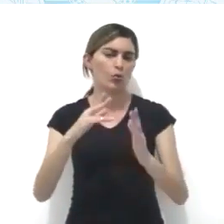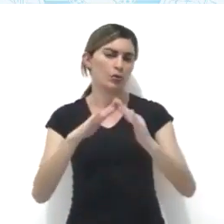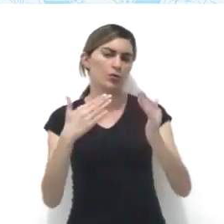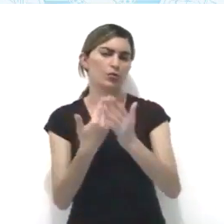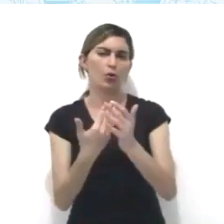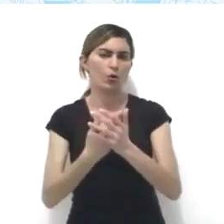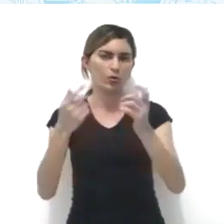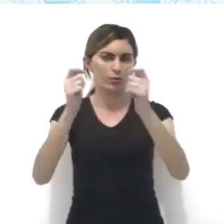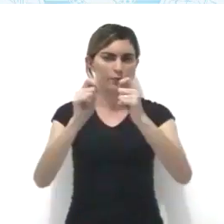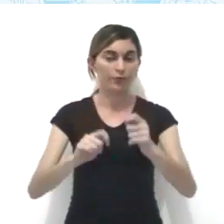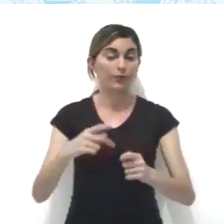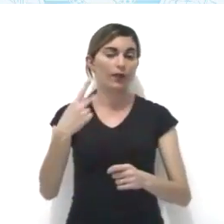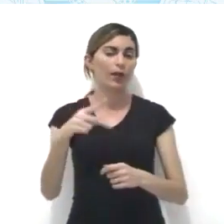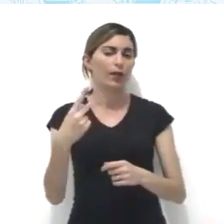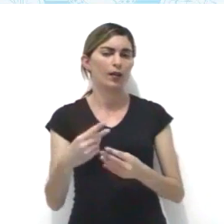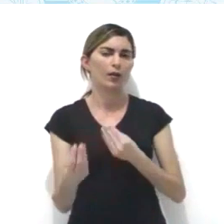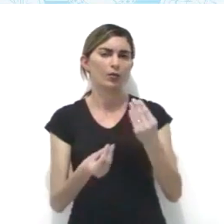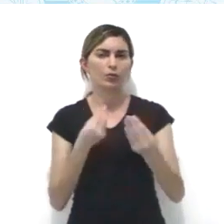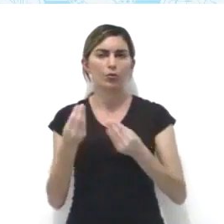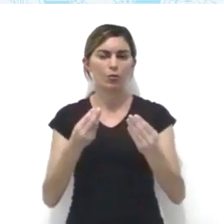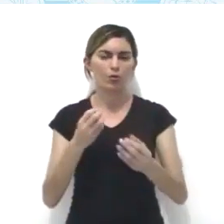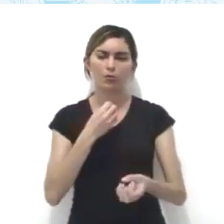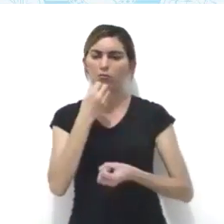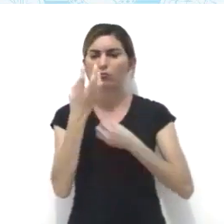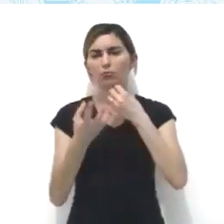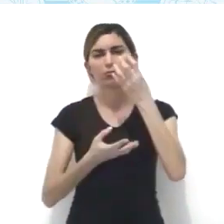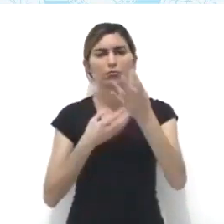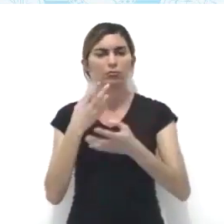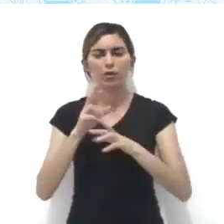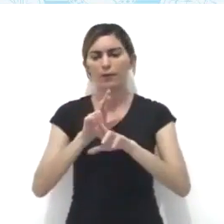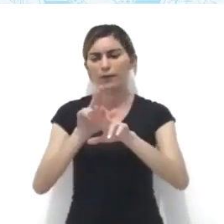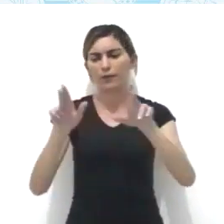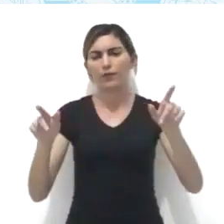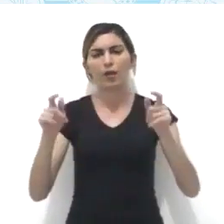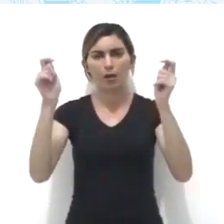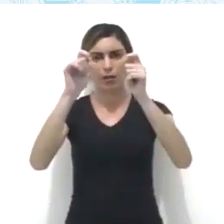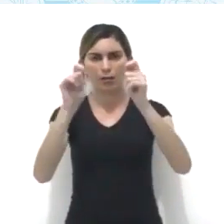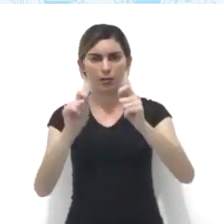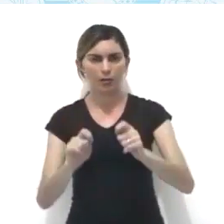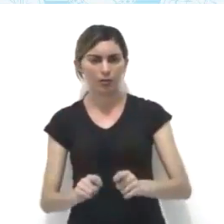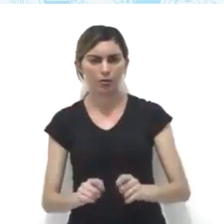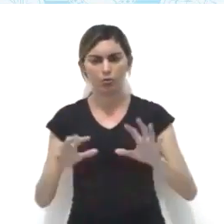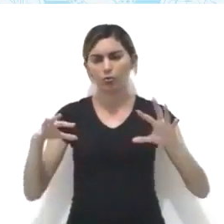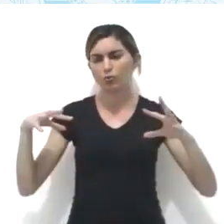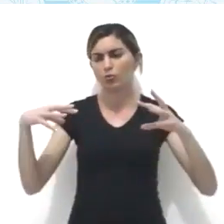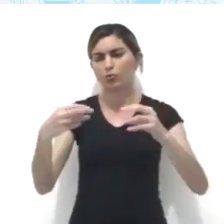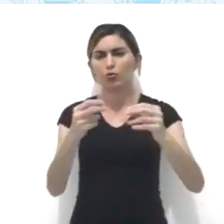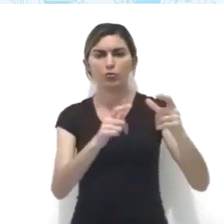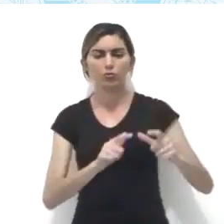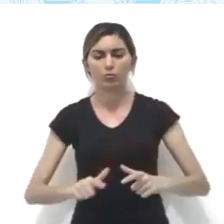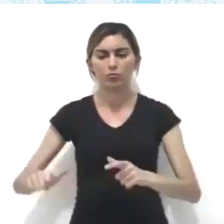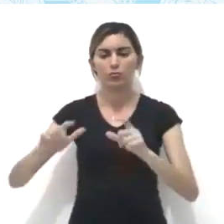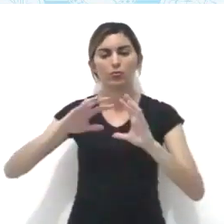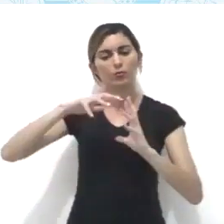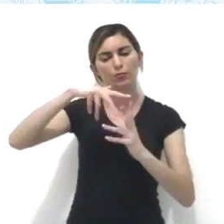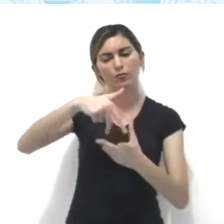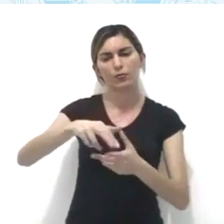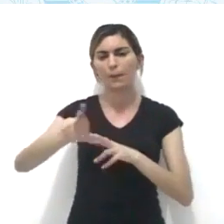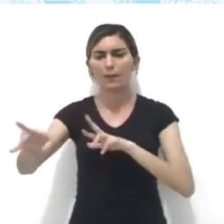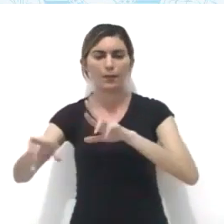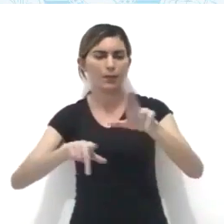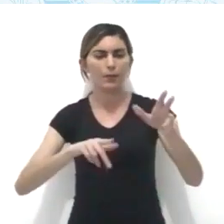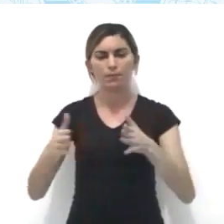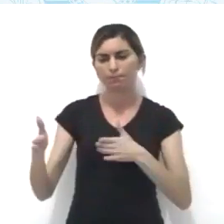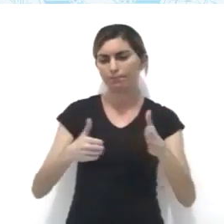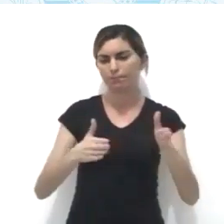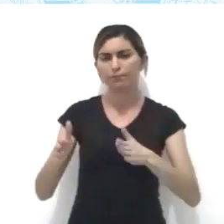escola artística. Ela se dá de forma espontânea por diversos artistas em todos os lugares do mundo e em várias